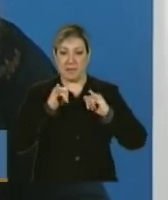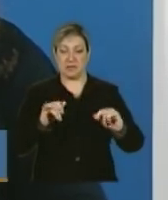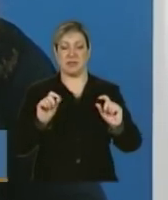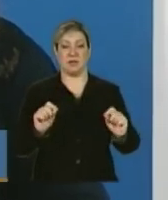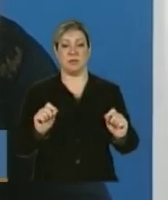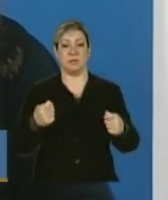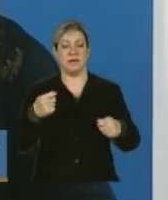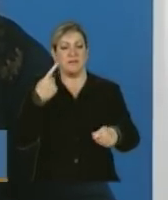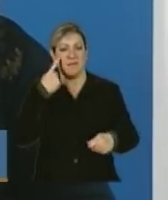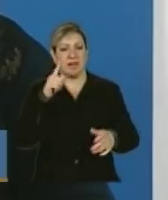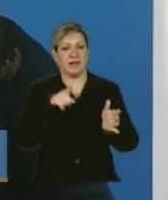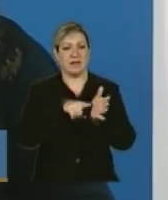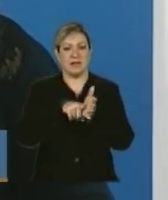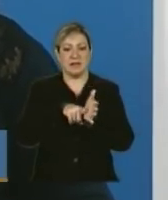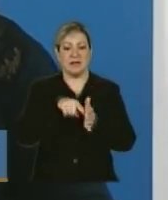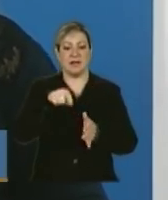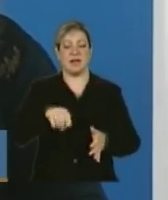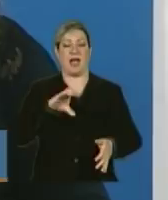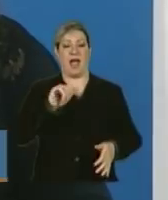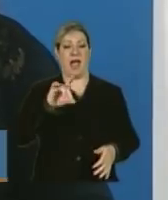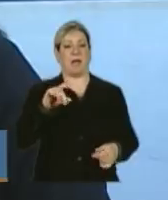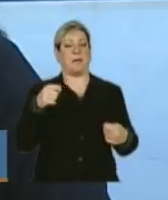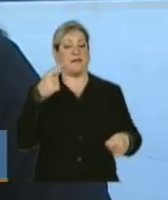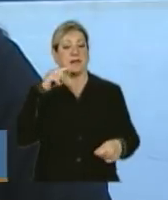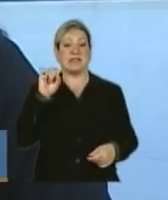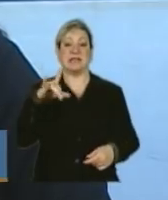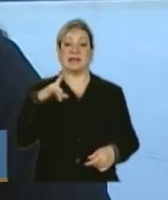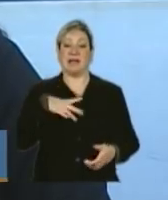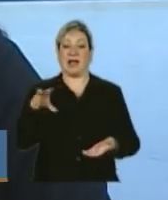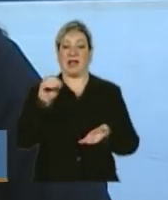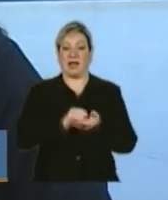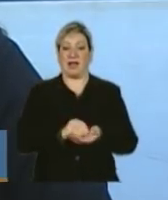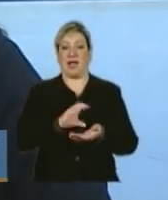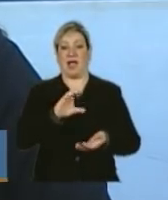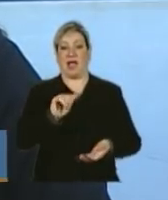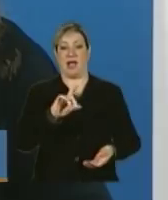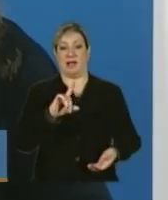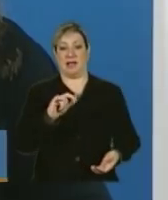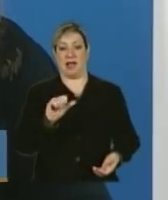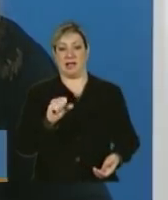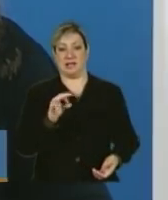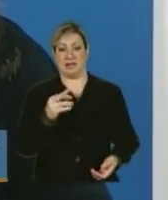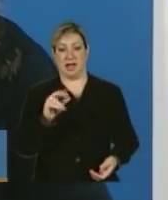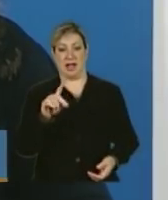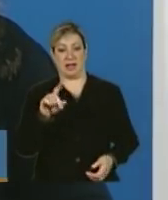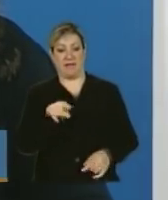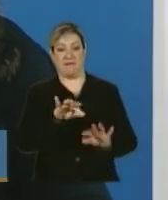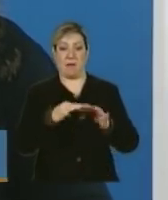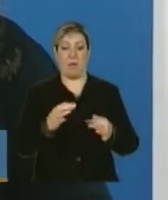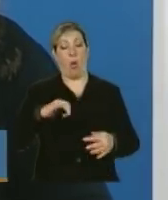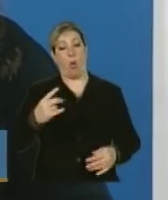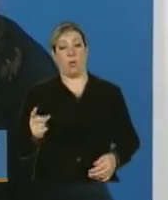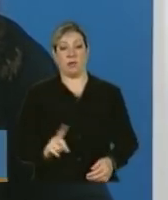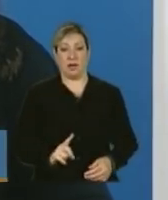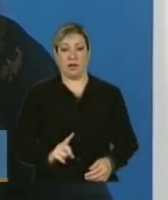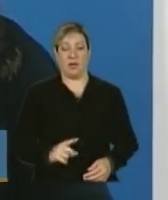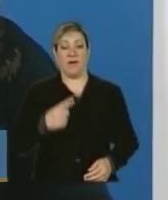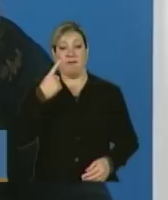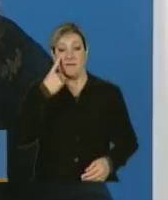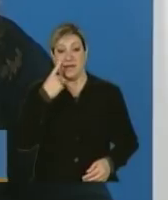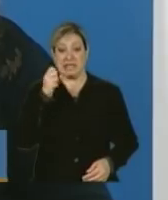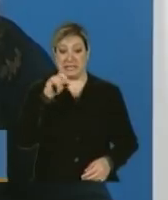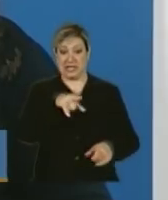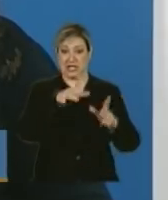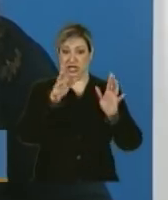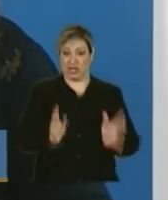identificar, averiguar no cadastro se essa família já está cadastrada ou não. Se estiver, avaliar se essa informação está ou não atualizada.